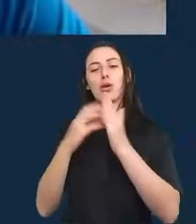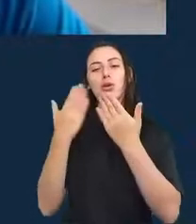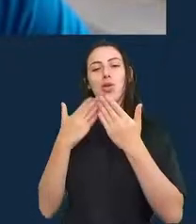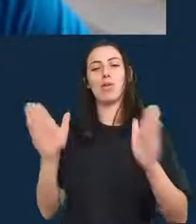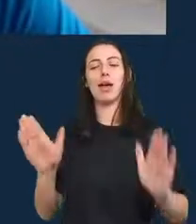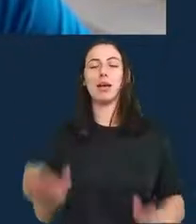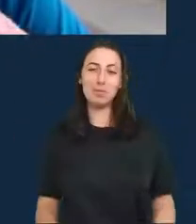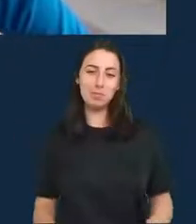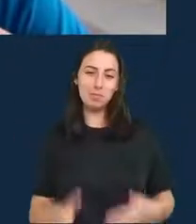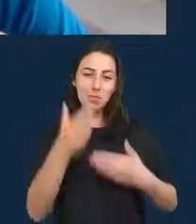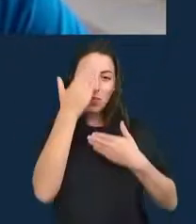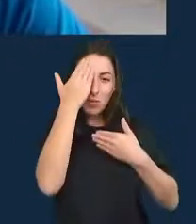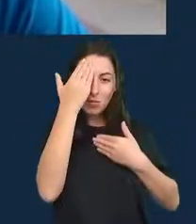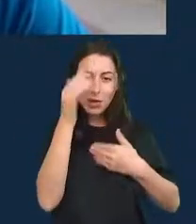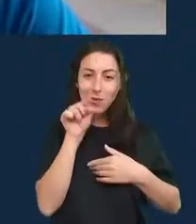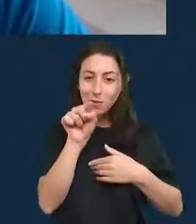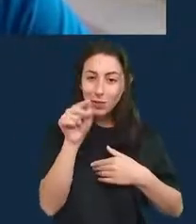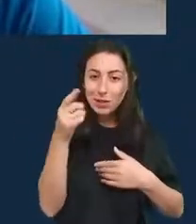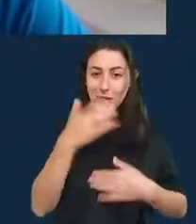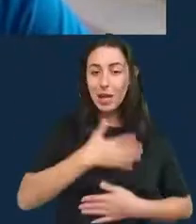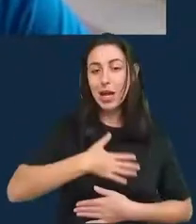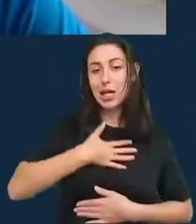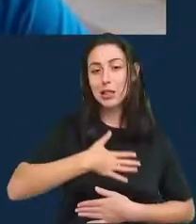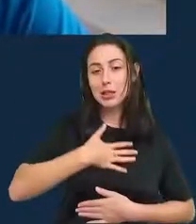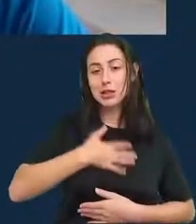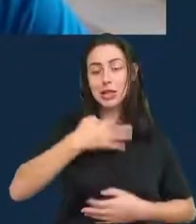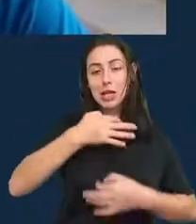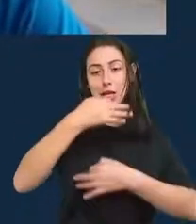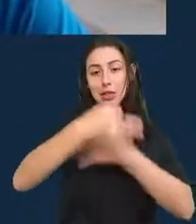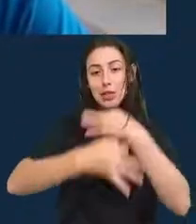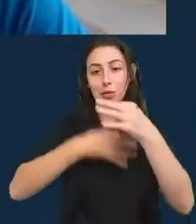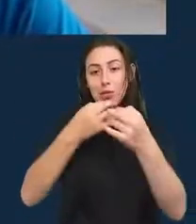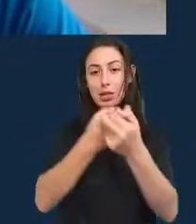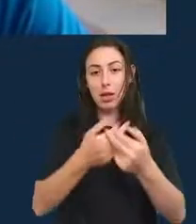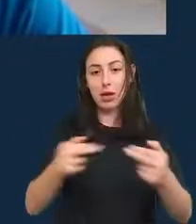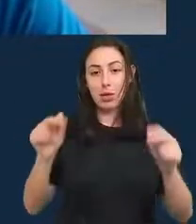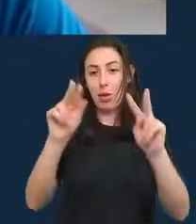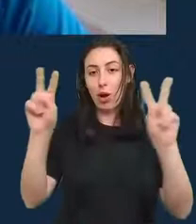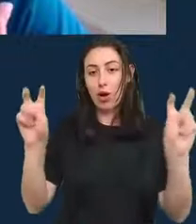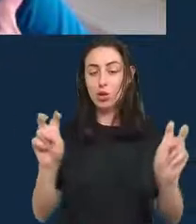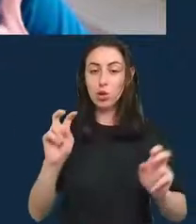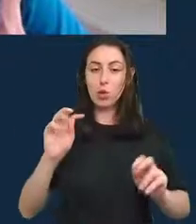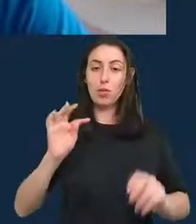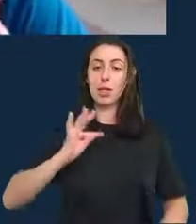Obrigada, você gostaria de falar um pouquinho sobre os aspectos técnicos do modelo?